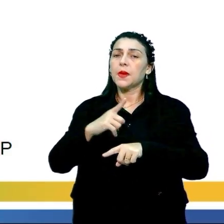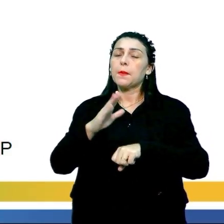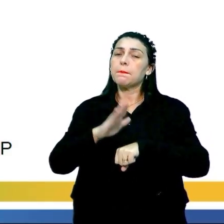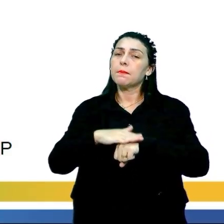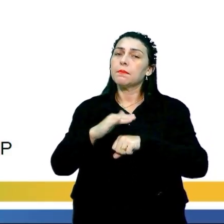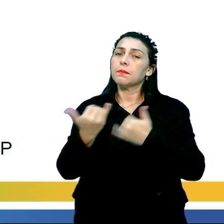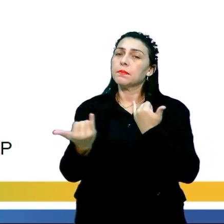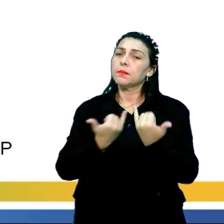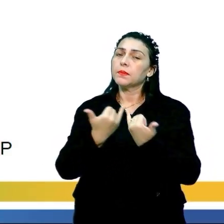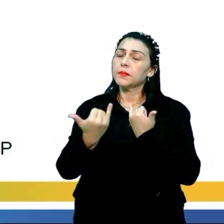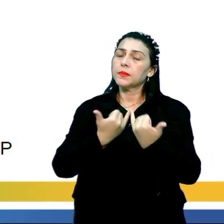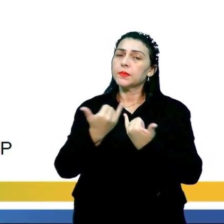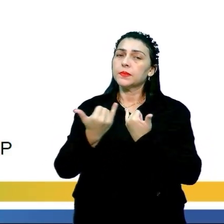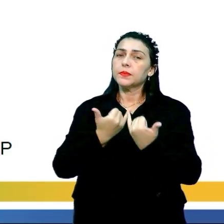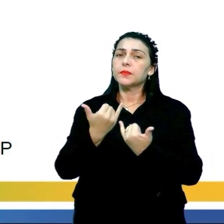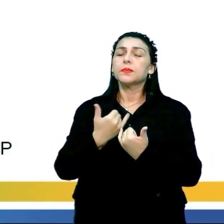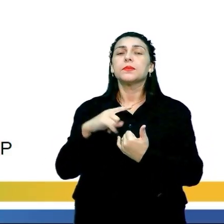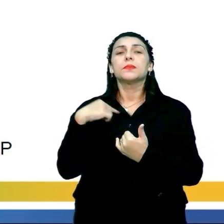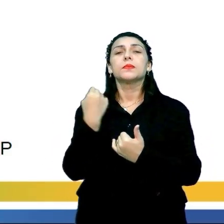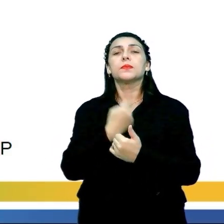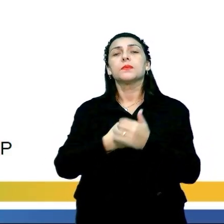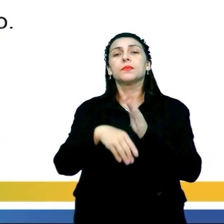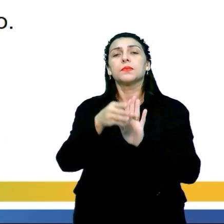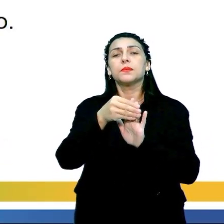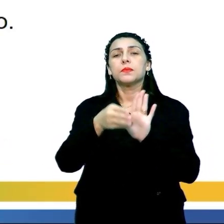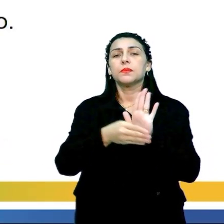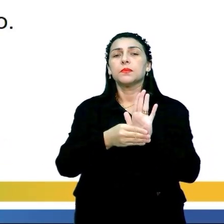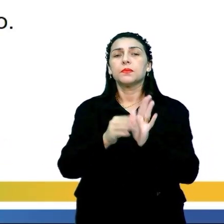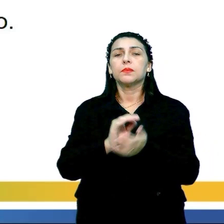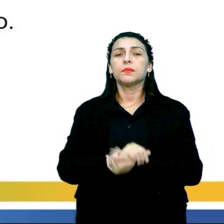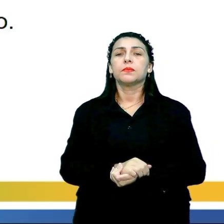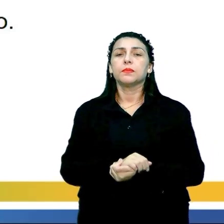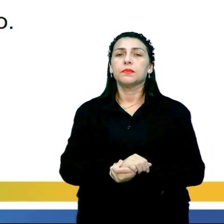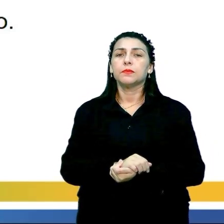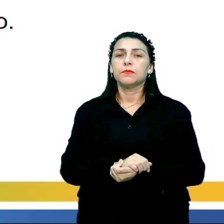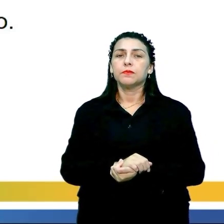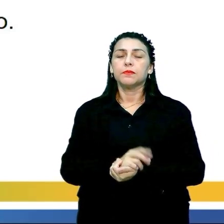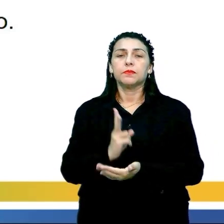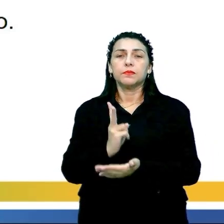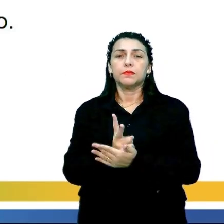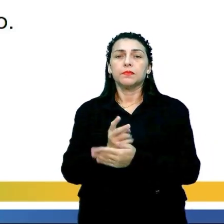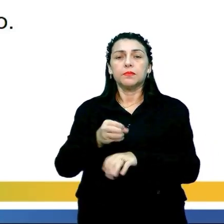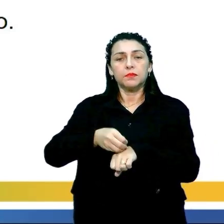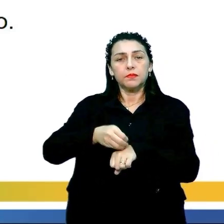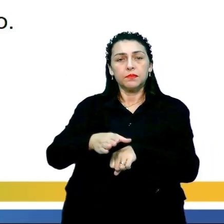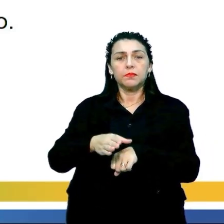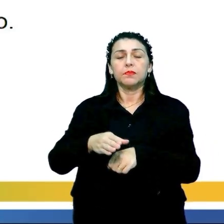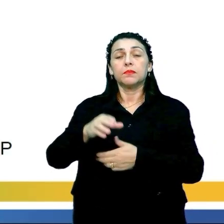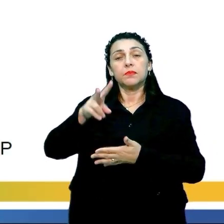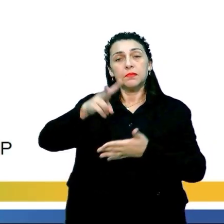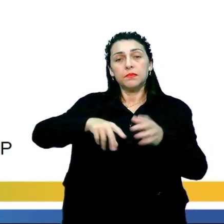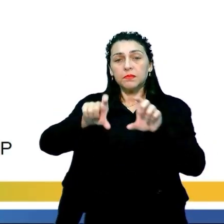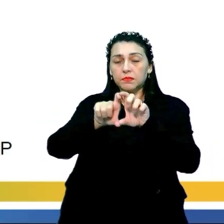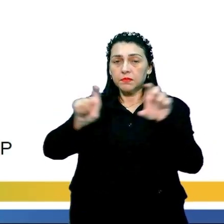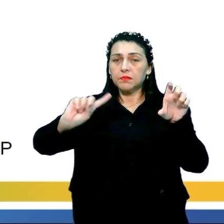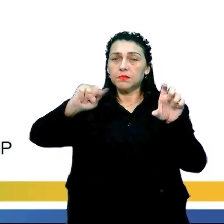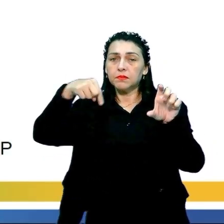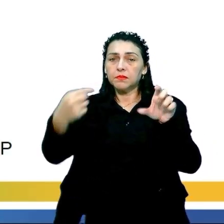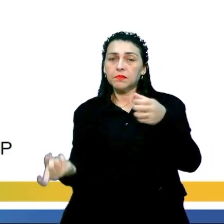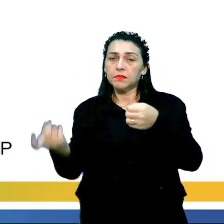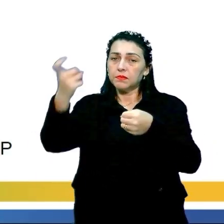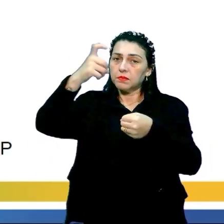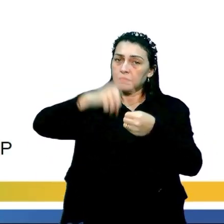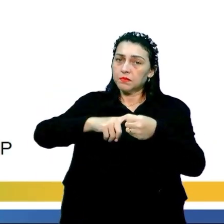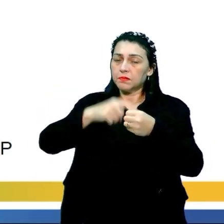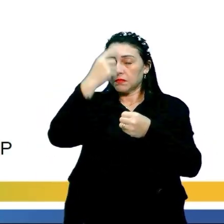informações a respeito do nosso conteúdo, tá bom? Vamos lá, a dica sempre do professor Ziel, lê o enunciado, depois você